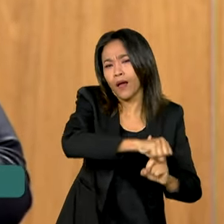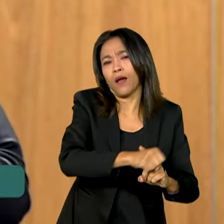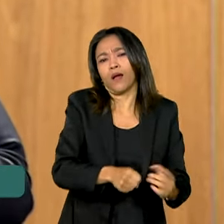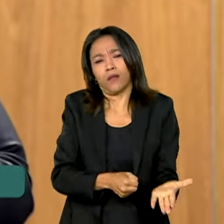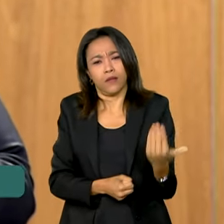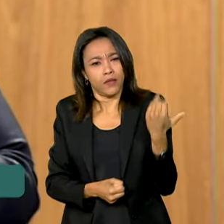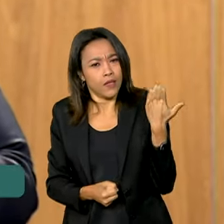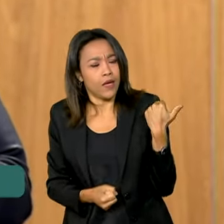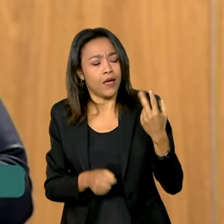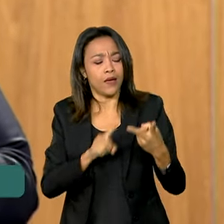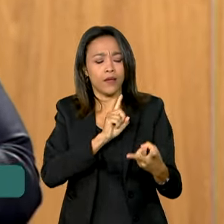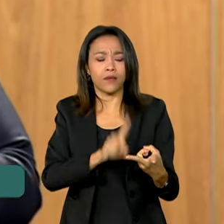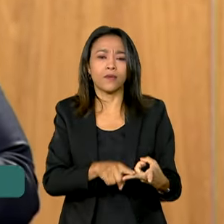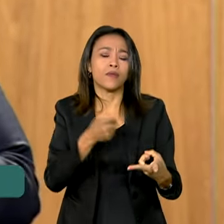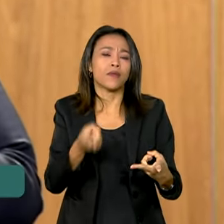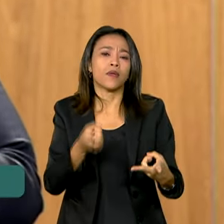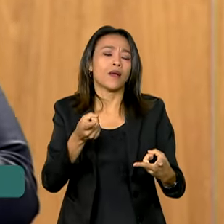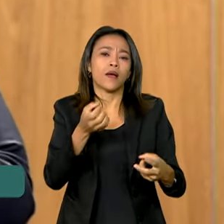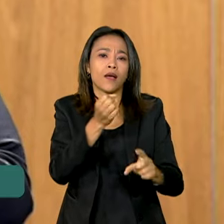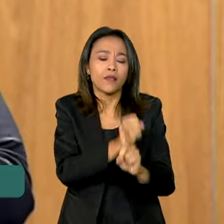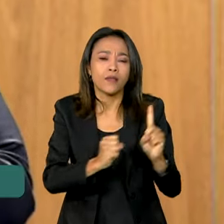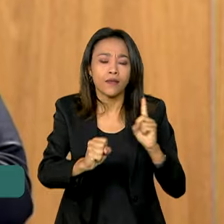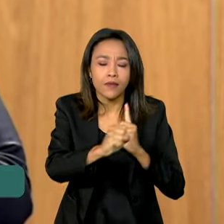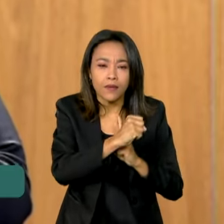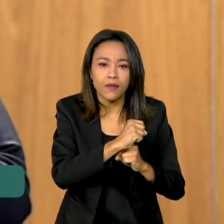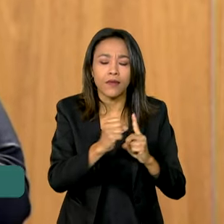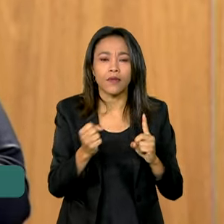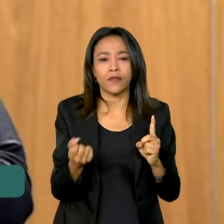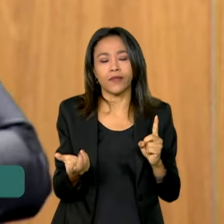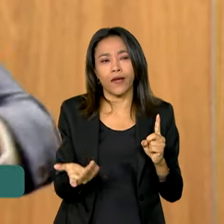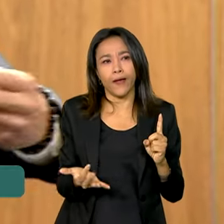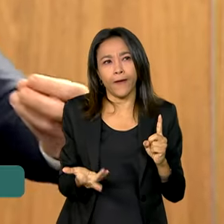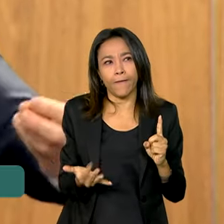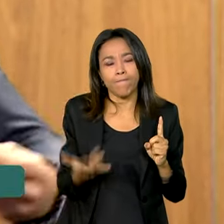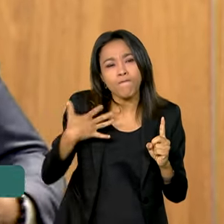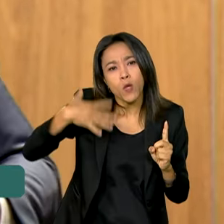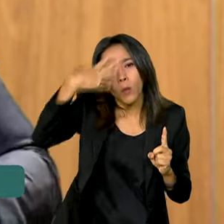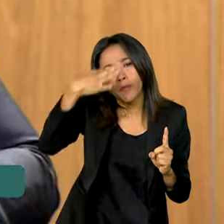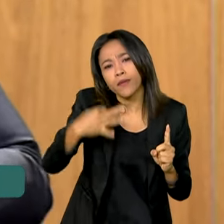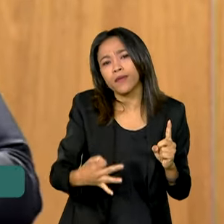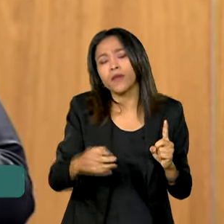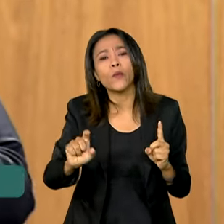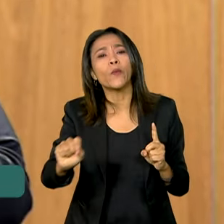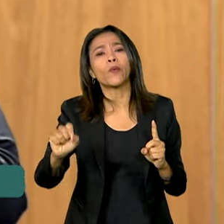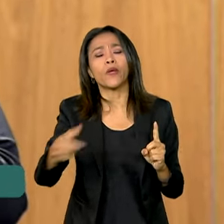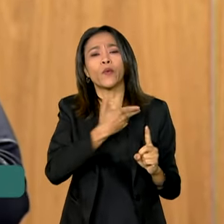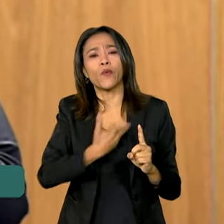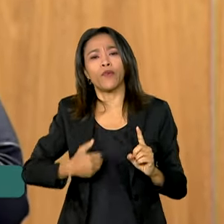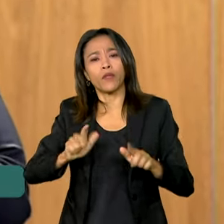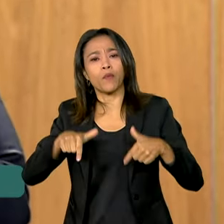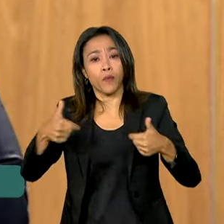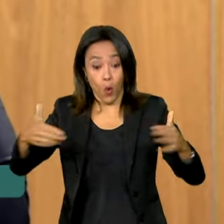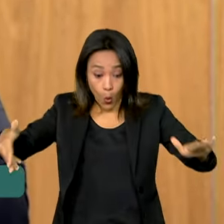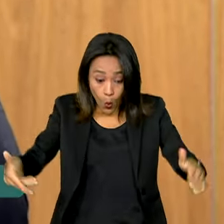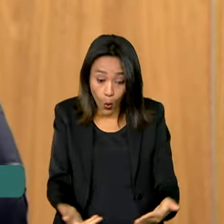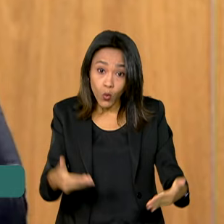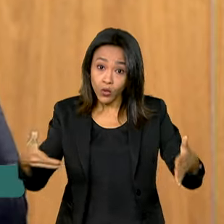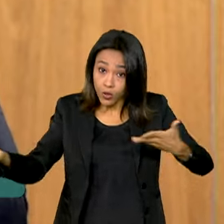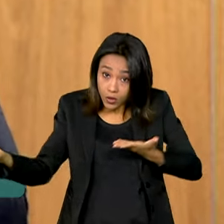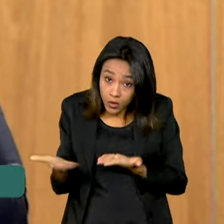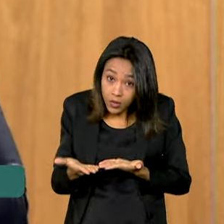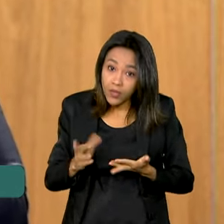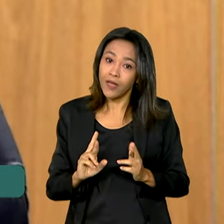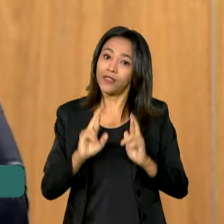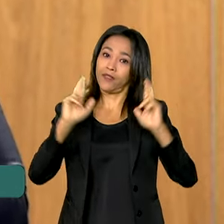a sociedade poder entender o que o Estado está fazendo. Hoje, esse debate é muito maior do que